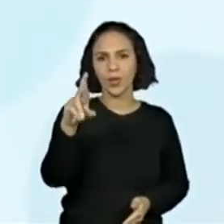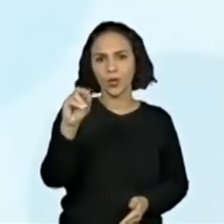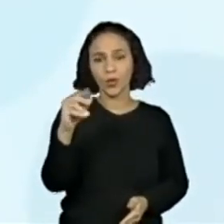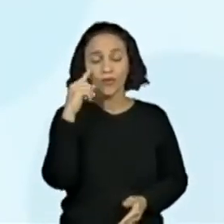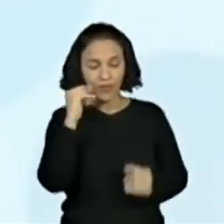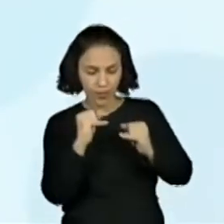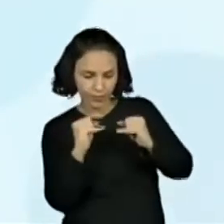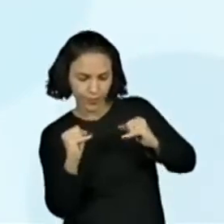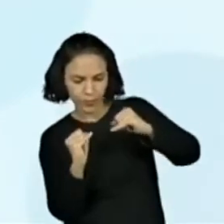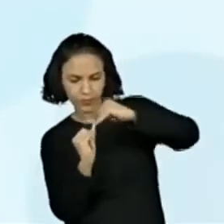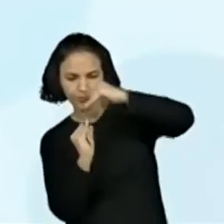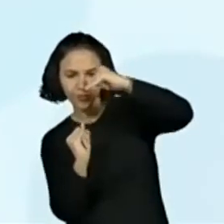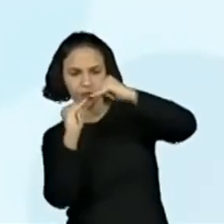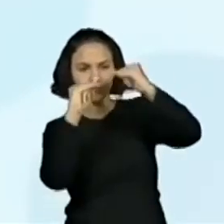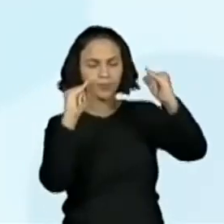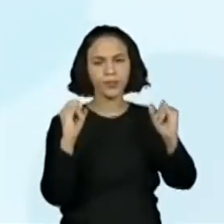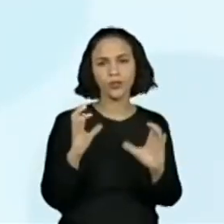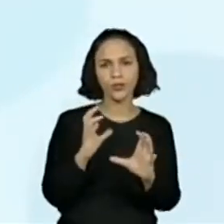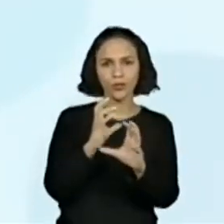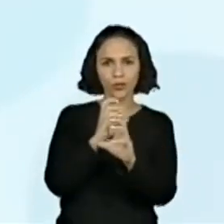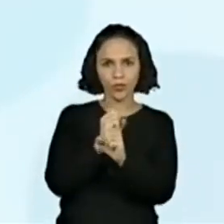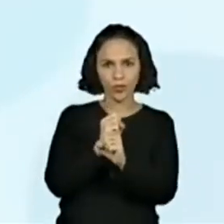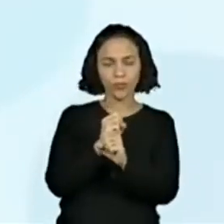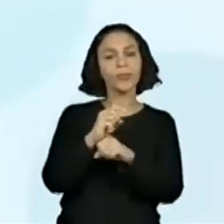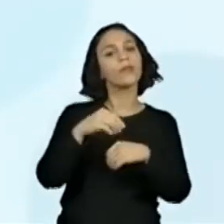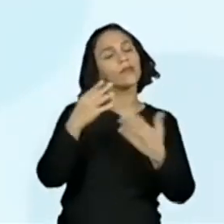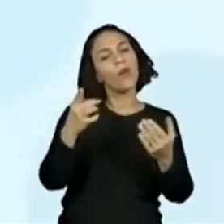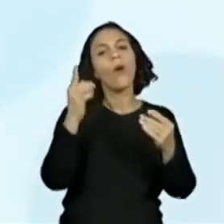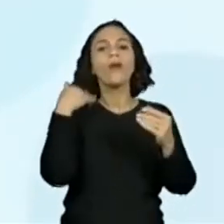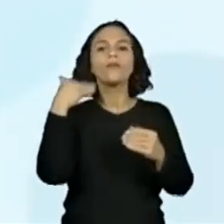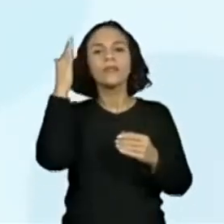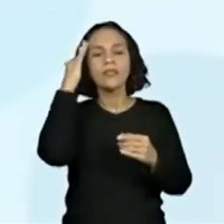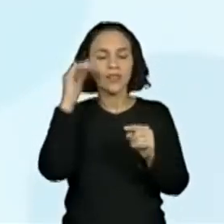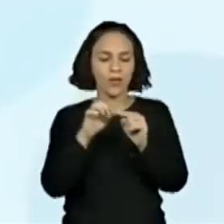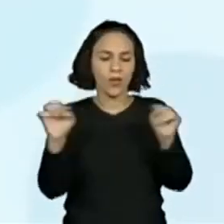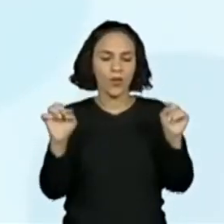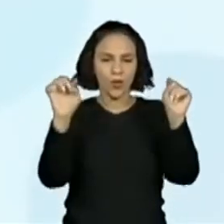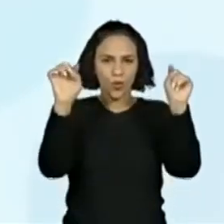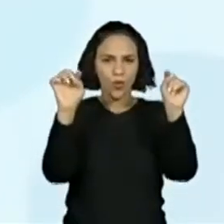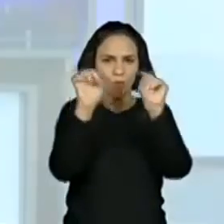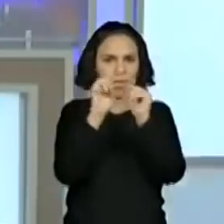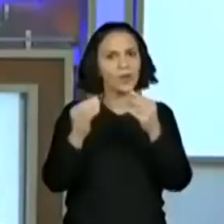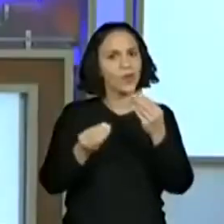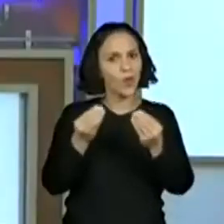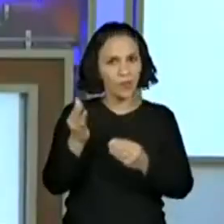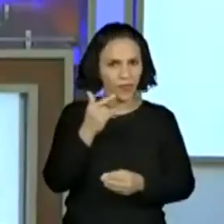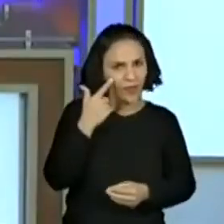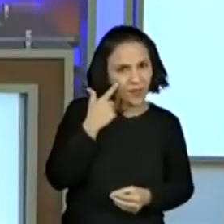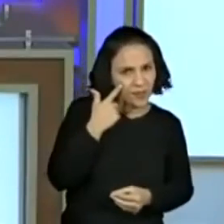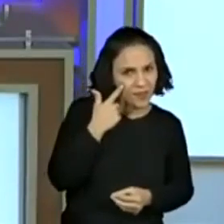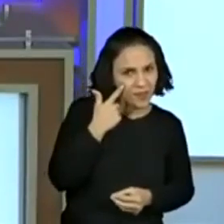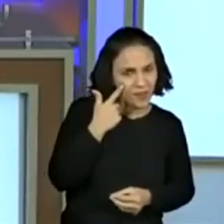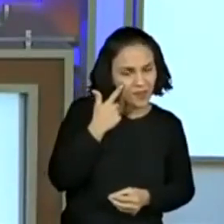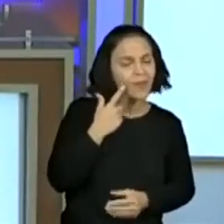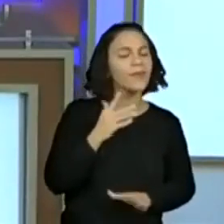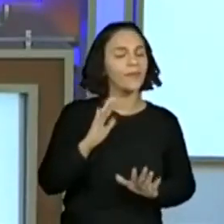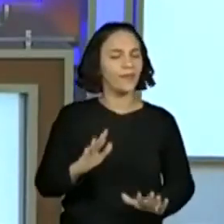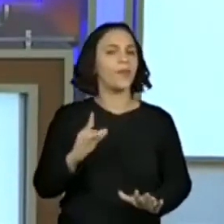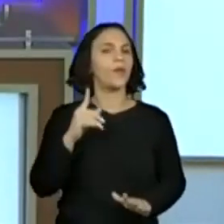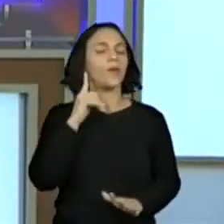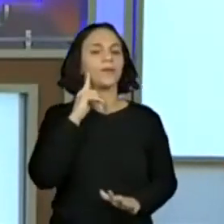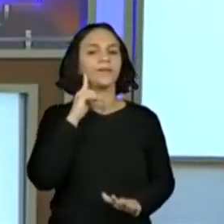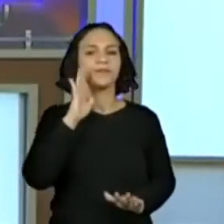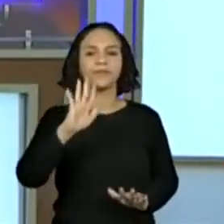quer determinar o perímetro do quadro. Vamos estudar um pouquinho sobre este assunto? Então, vamos lá.